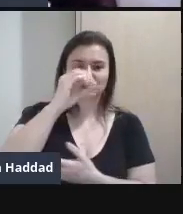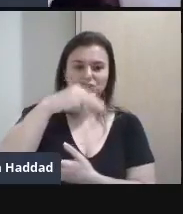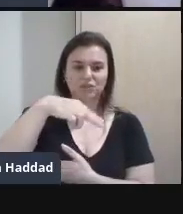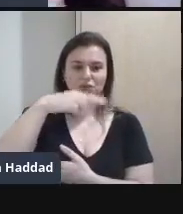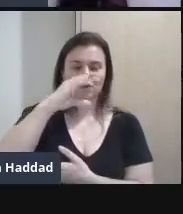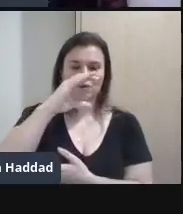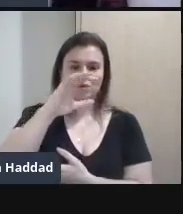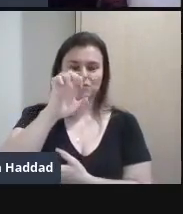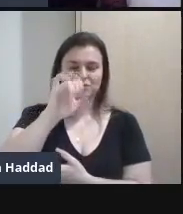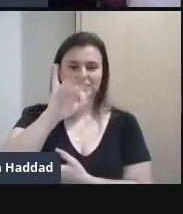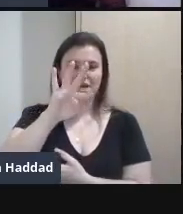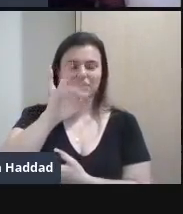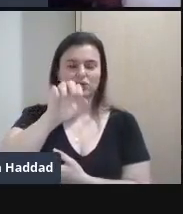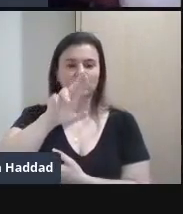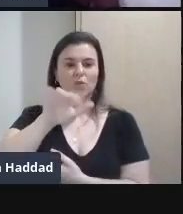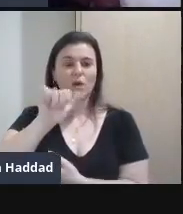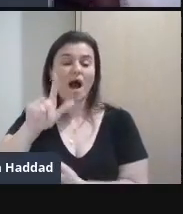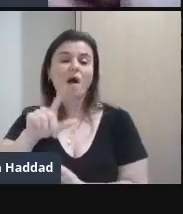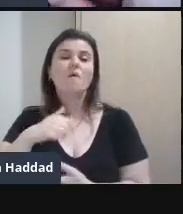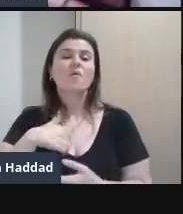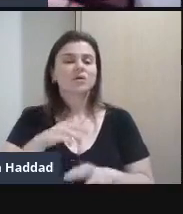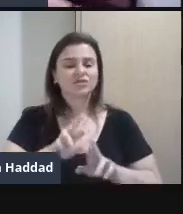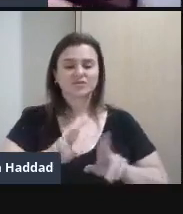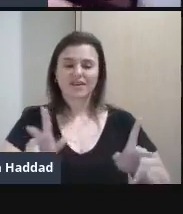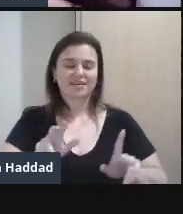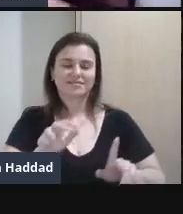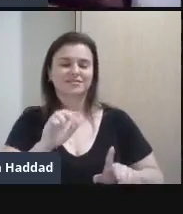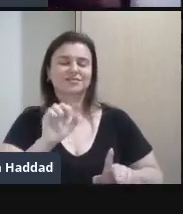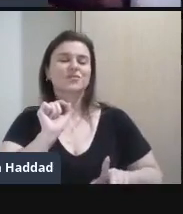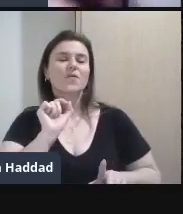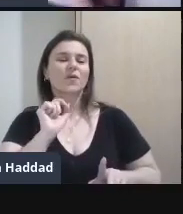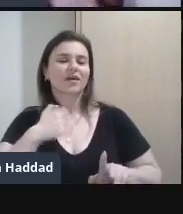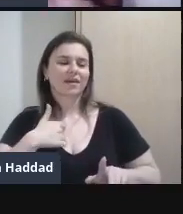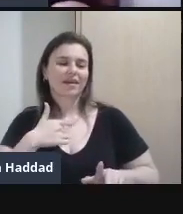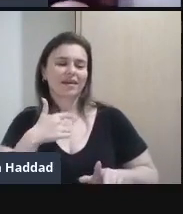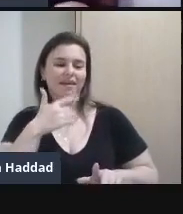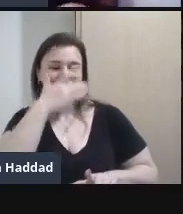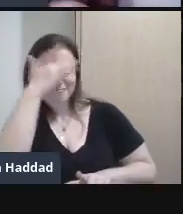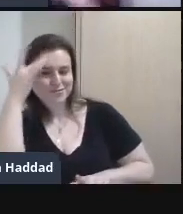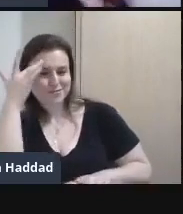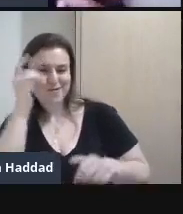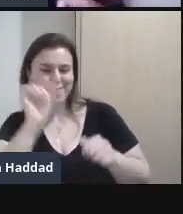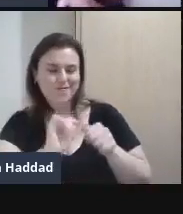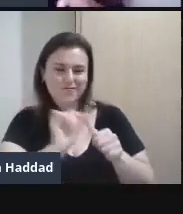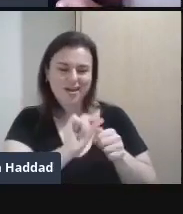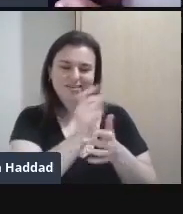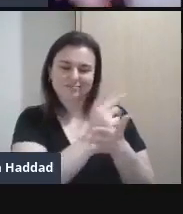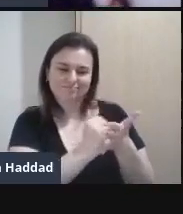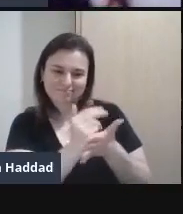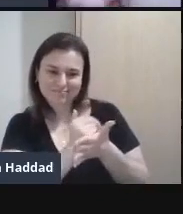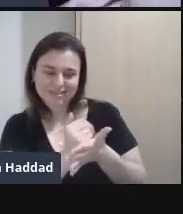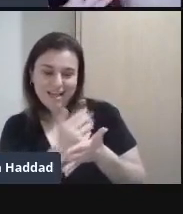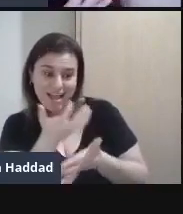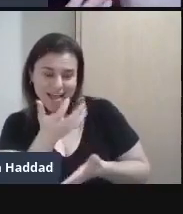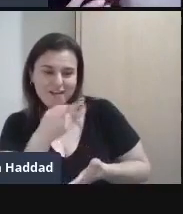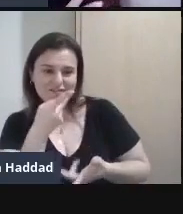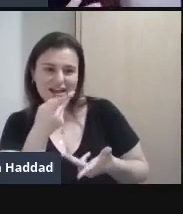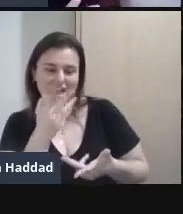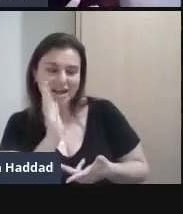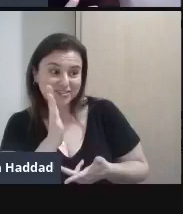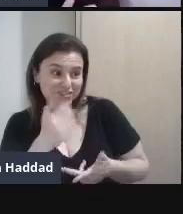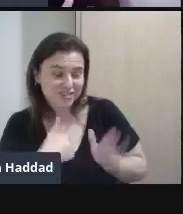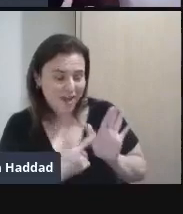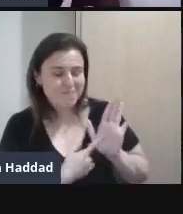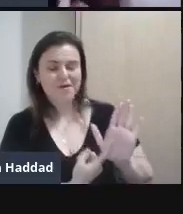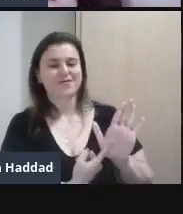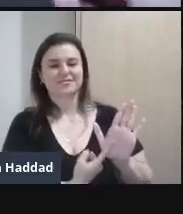o conceito Não é o que quer dizer O que o artista quer dizer Ele já disse Na obra A obra já mostra